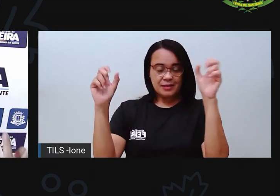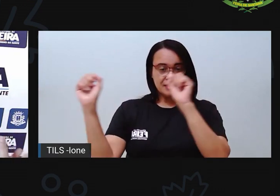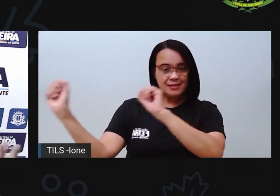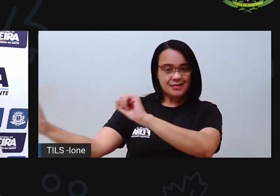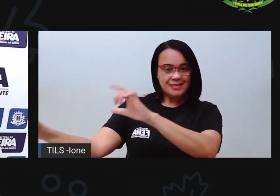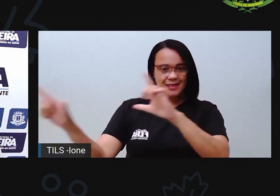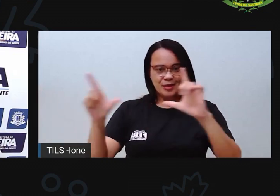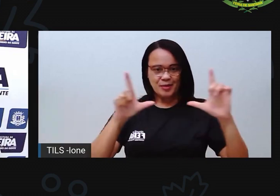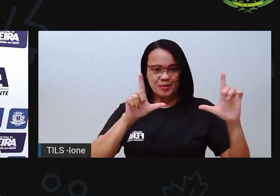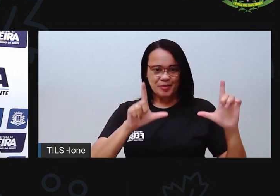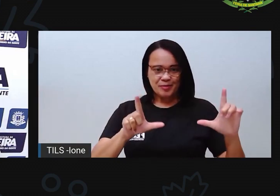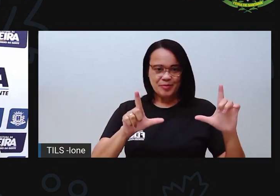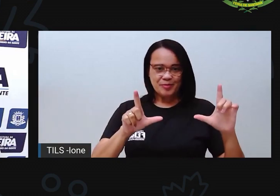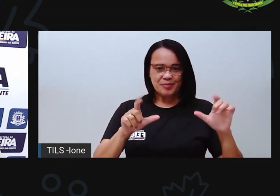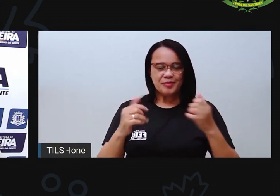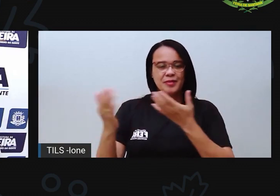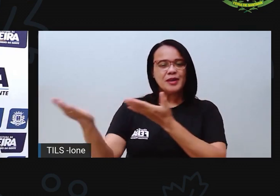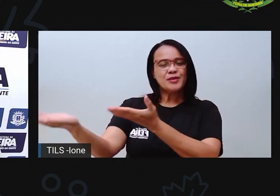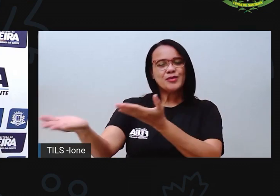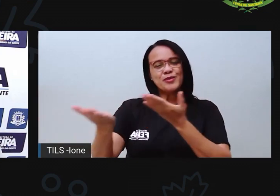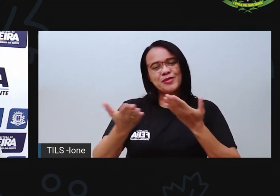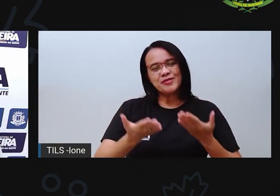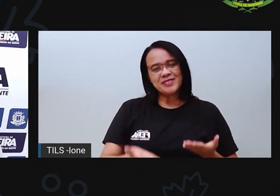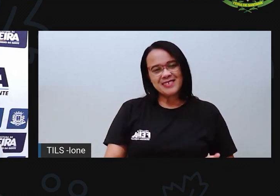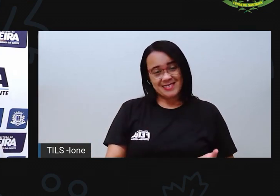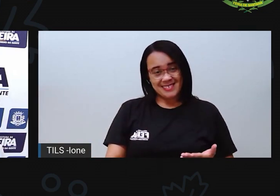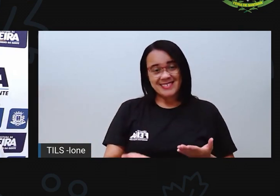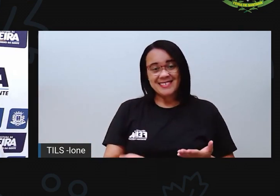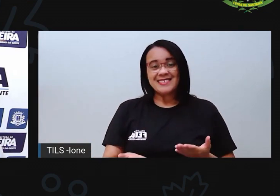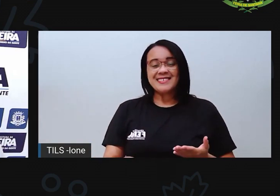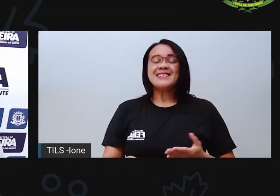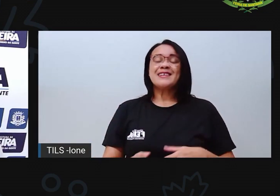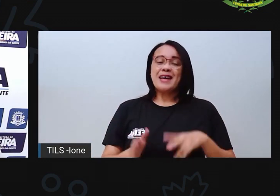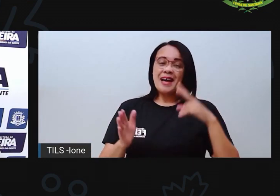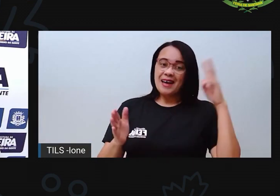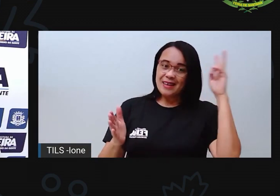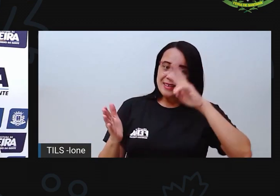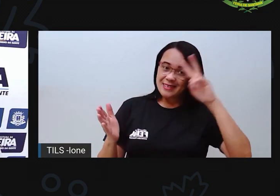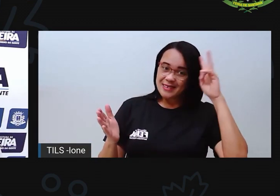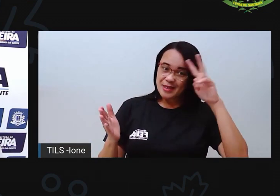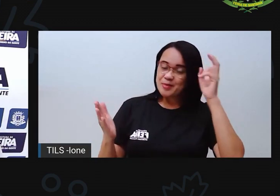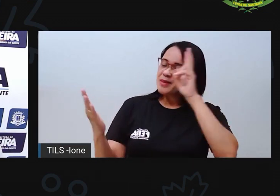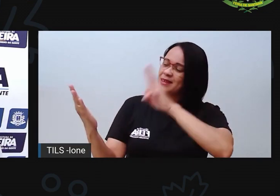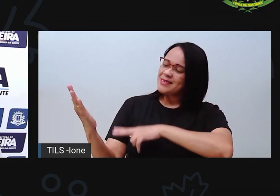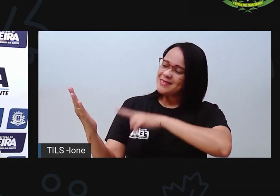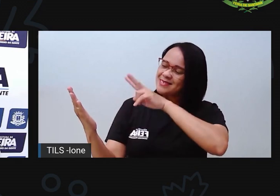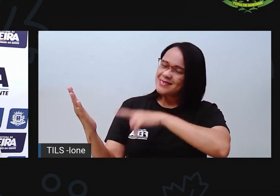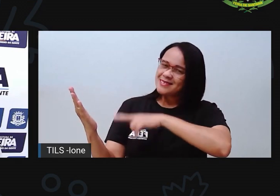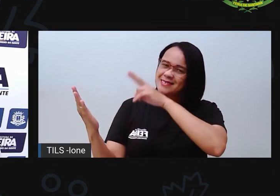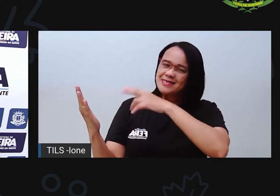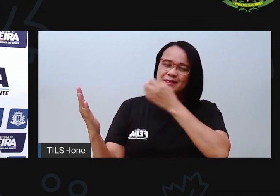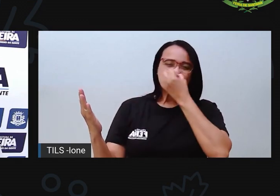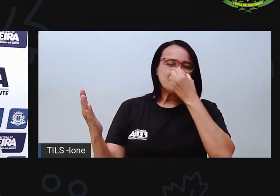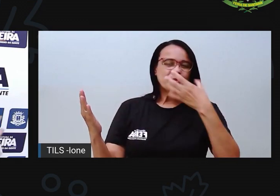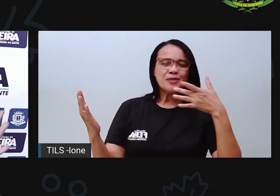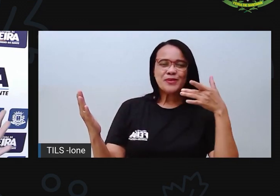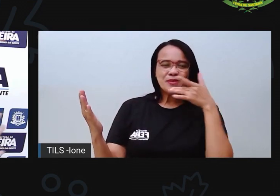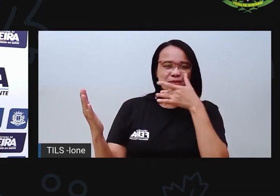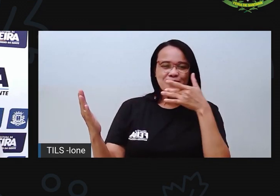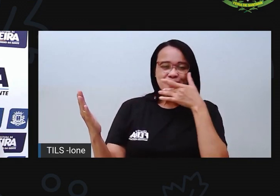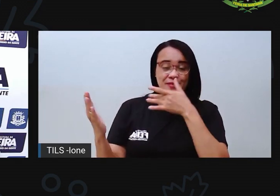vai convidar vocês para aquele momento gostoso de leitura. Então vá para o seu cantinho e da leitura.